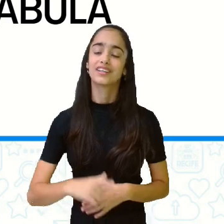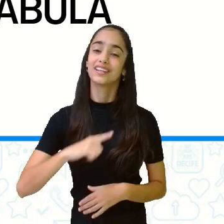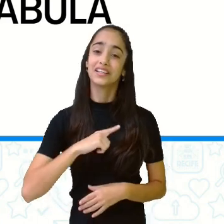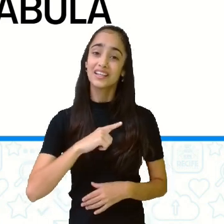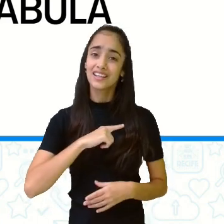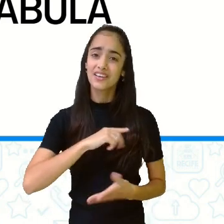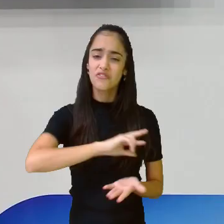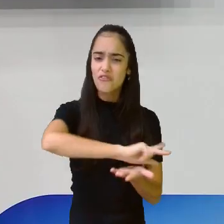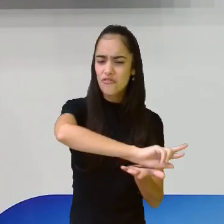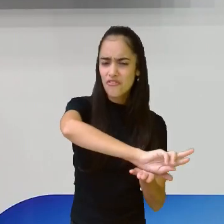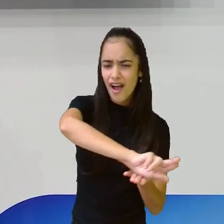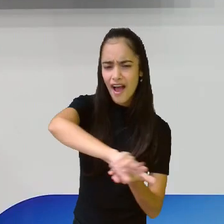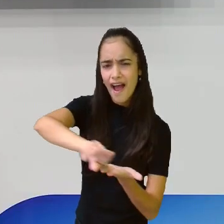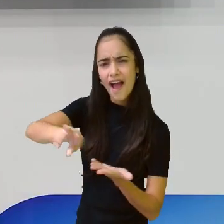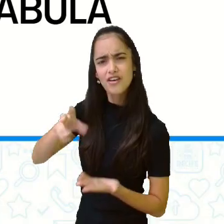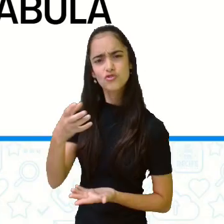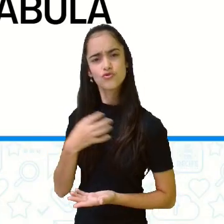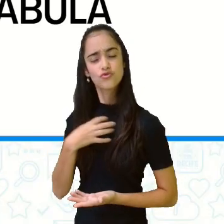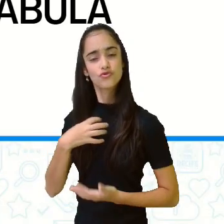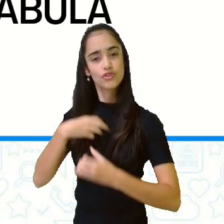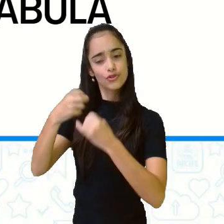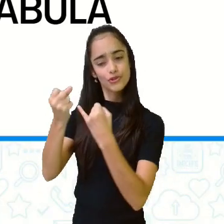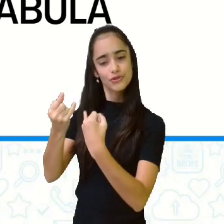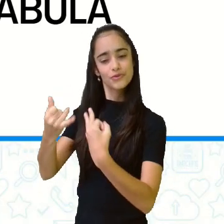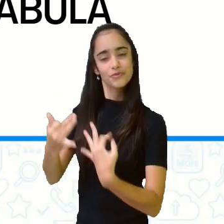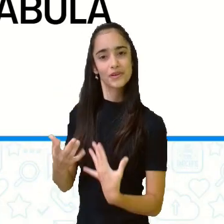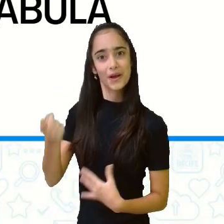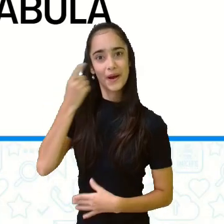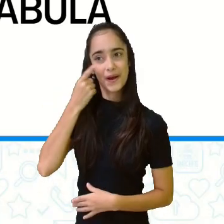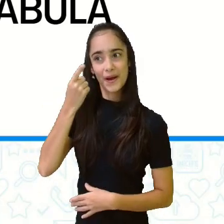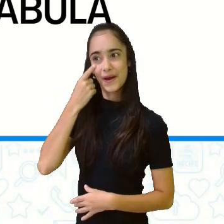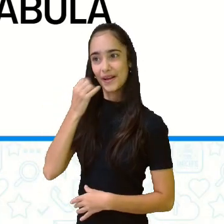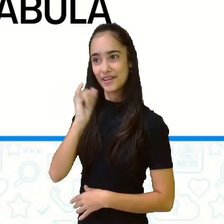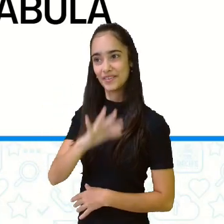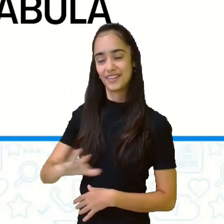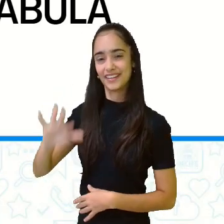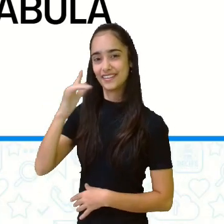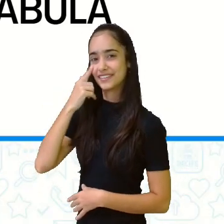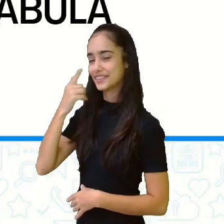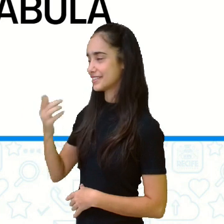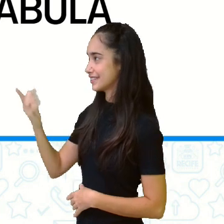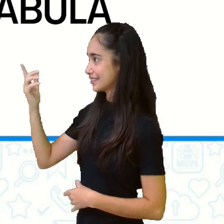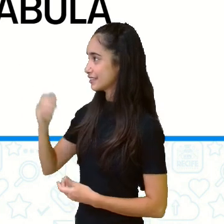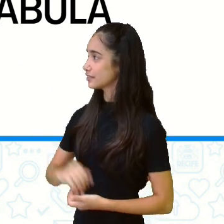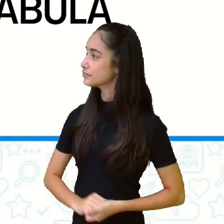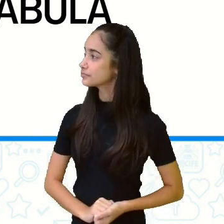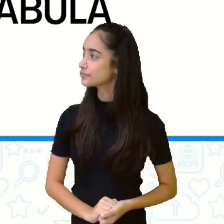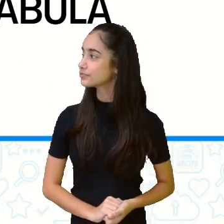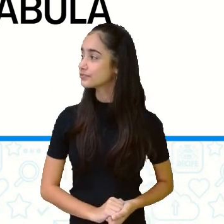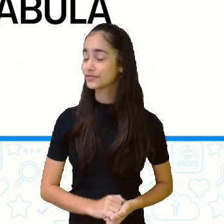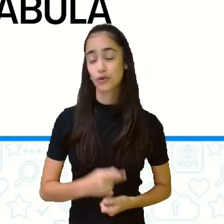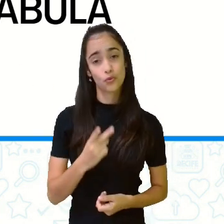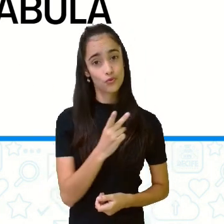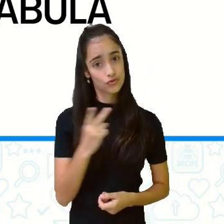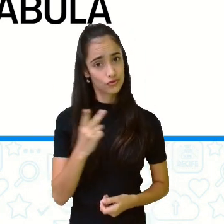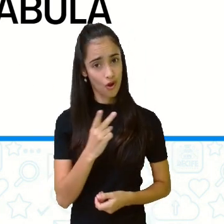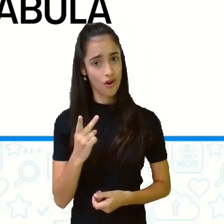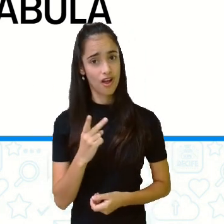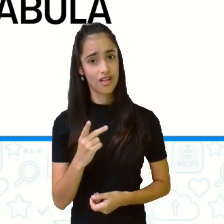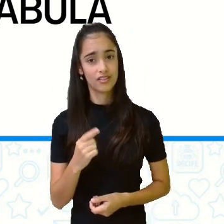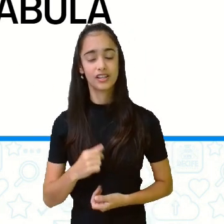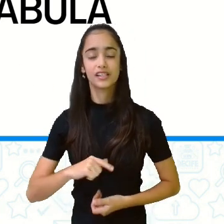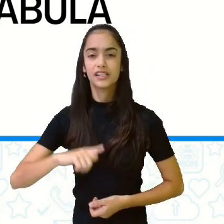fábula, que é, olha aí a cigarra e a formiga, como eu falei. Você vai encontrar aí várias versões